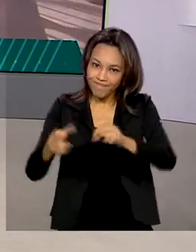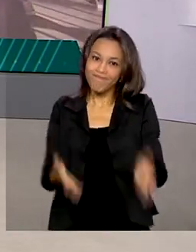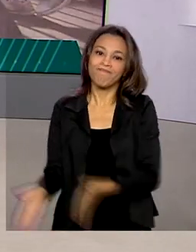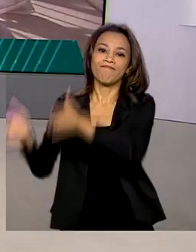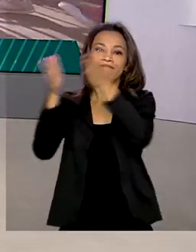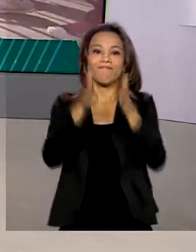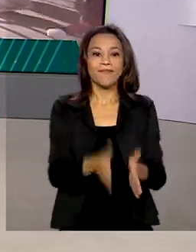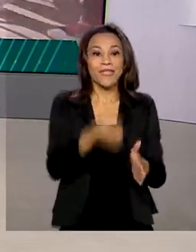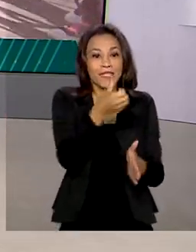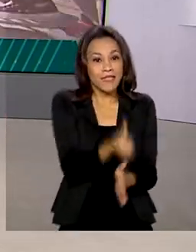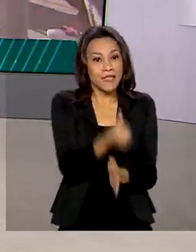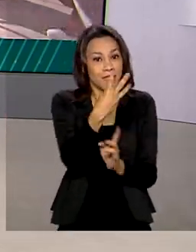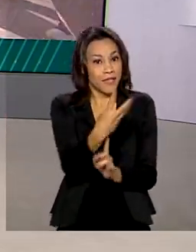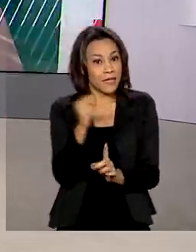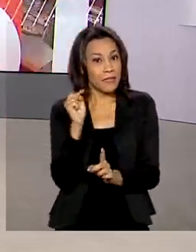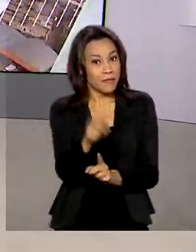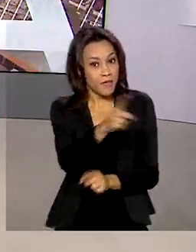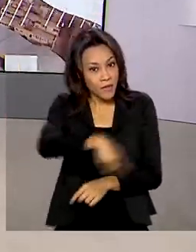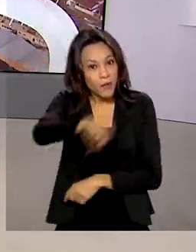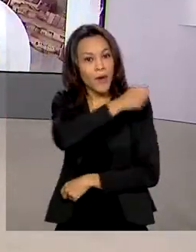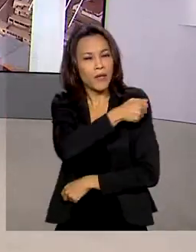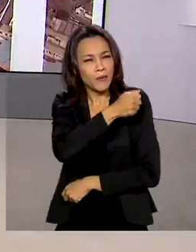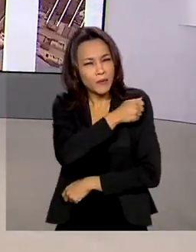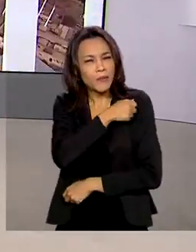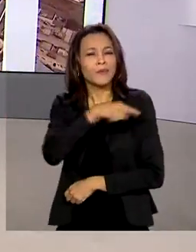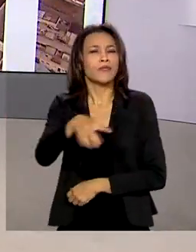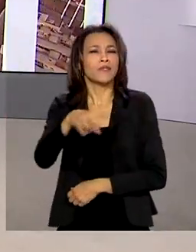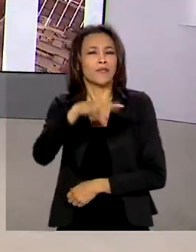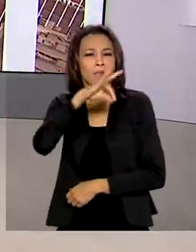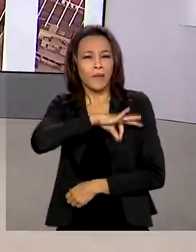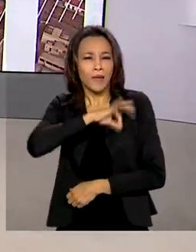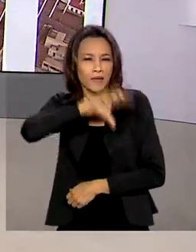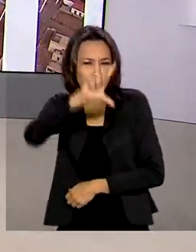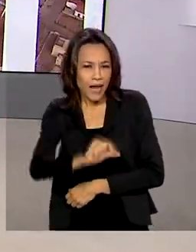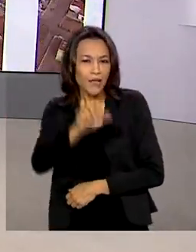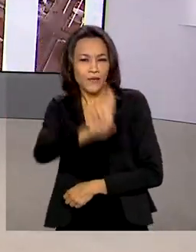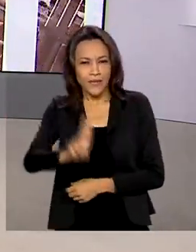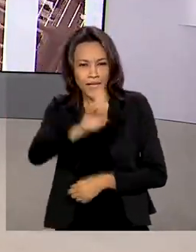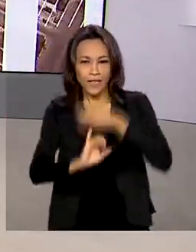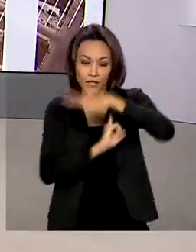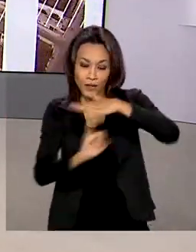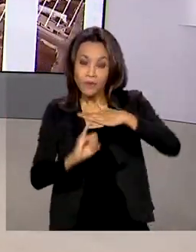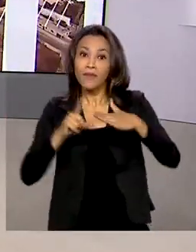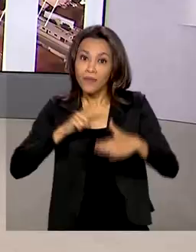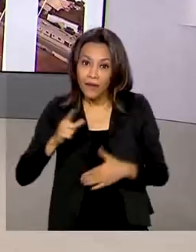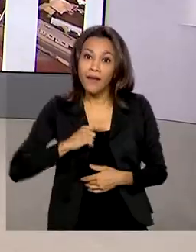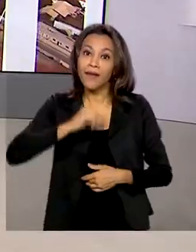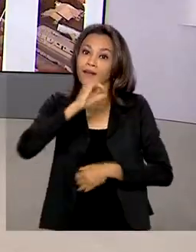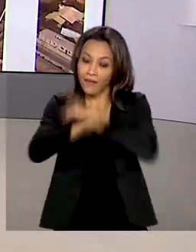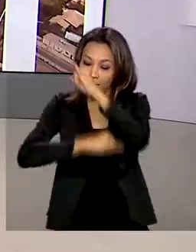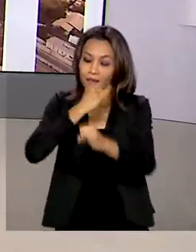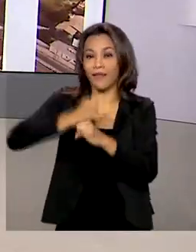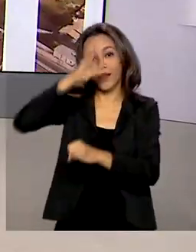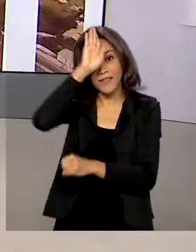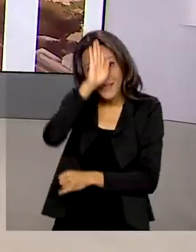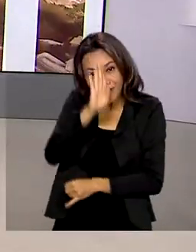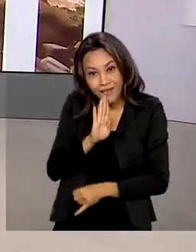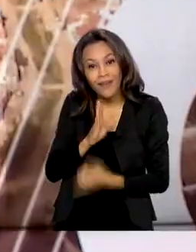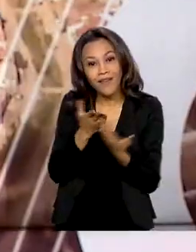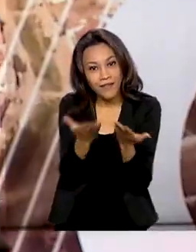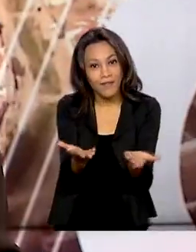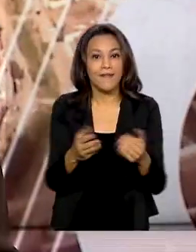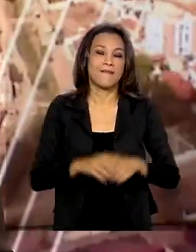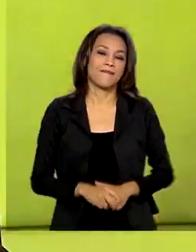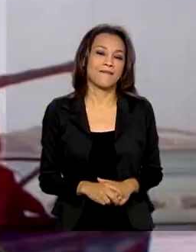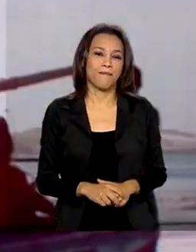mil estudantes de baixa renda de universidades e institutos federais contam com internet de graça. É o projeto Alunos Conectados.